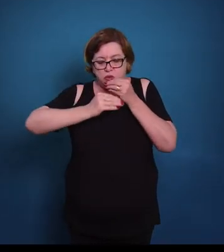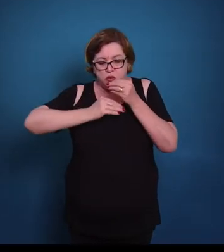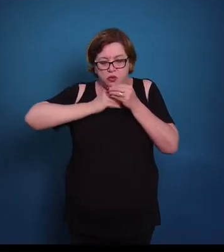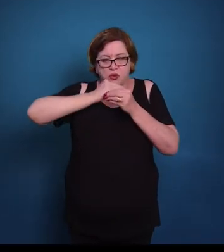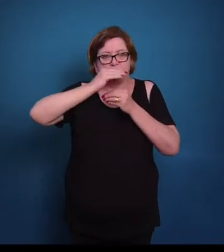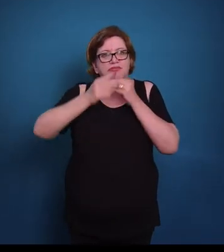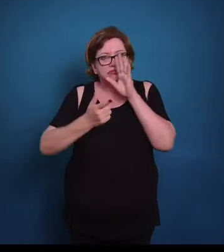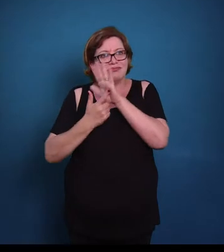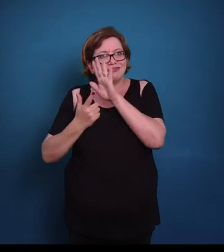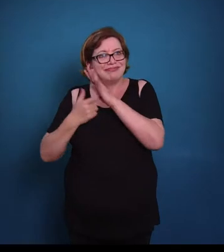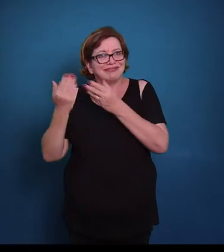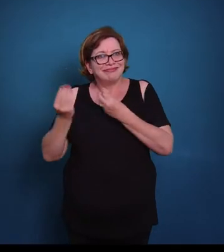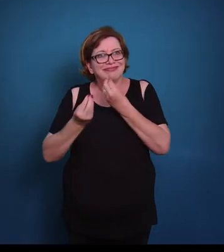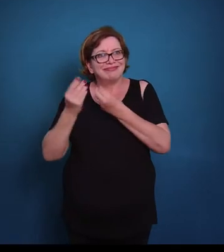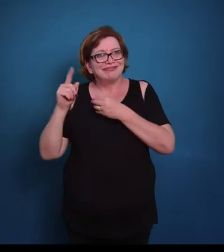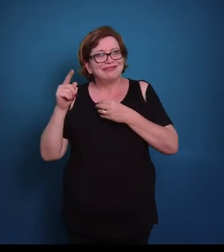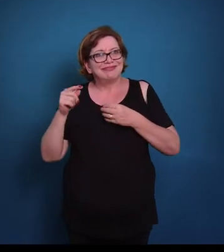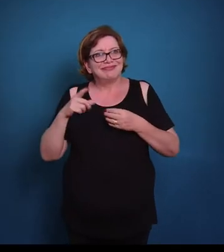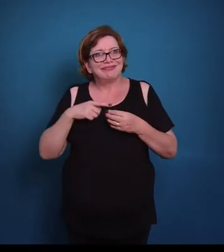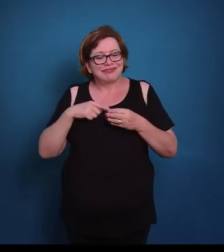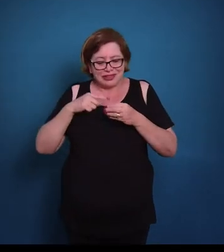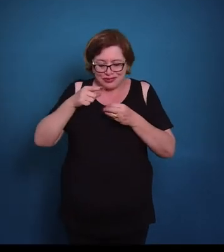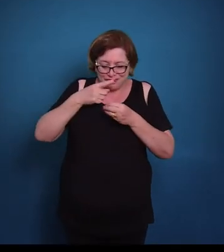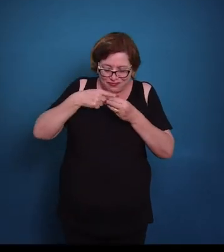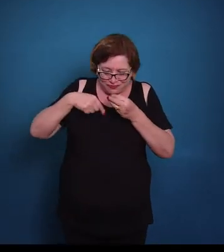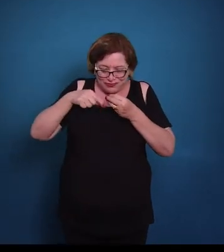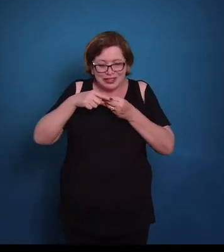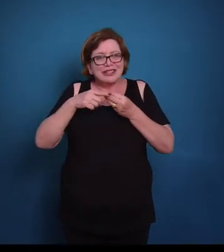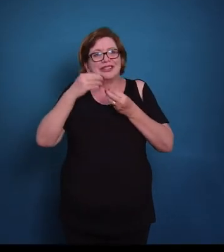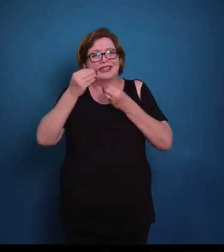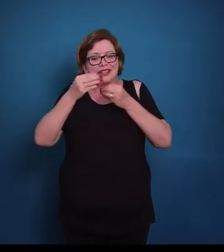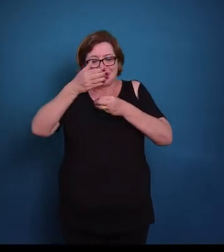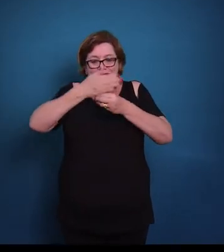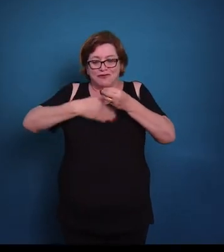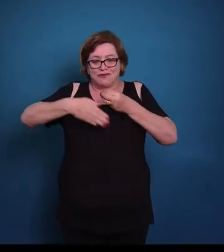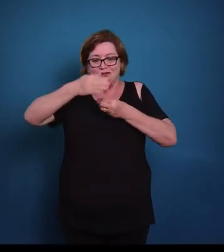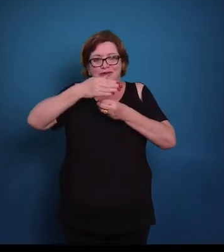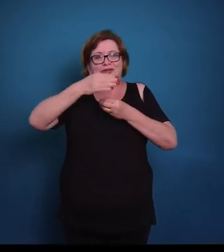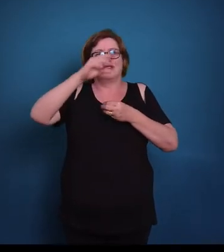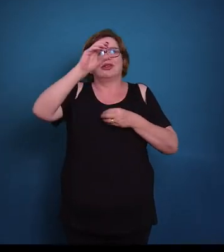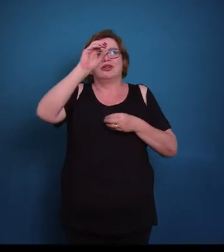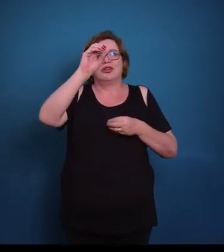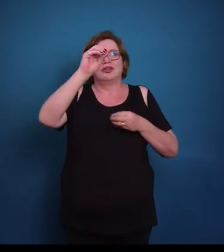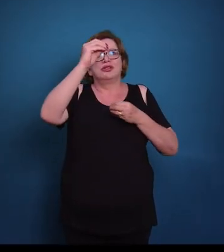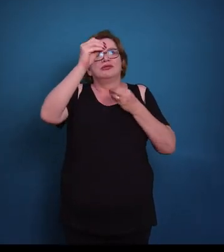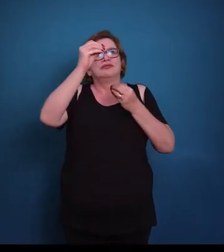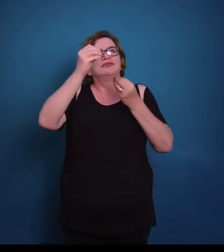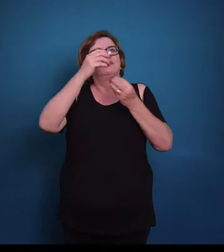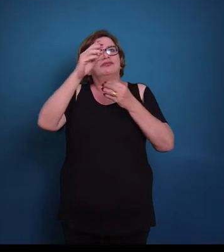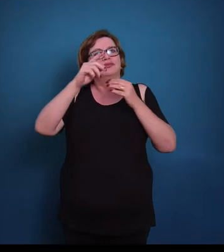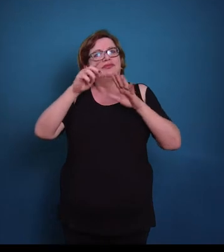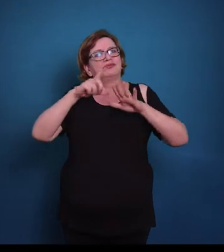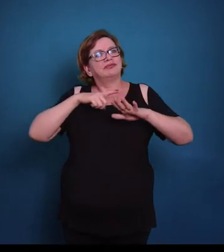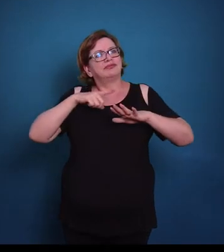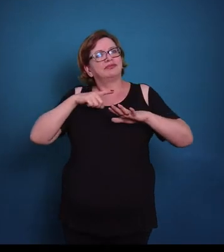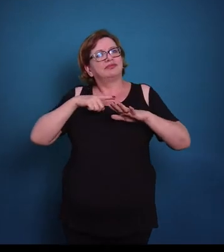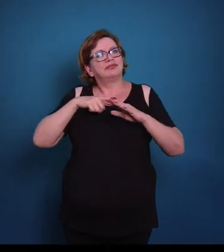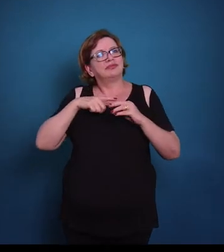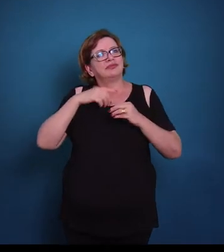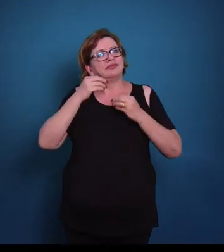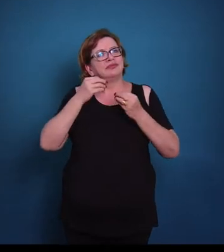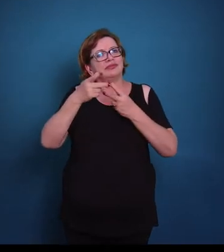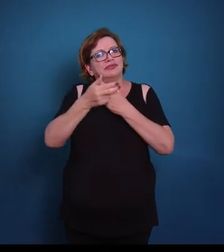esquema que demonstra isso. Aqui nós temos a matriz óssea, os osteócitos e em volta dela, formando esse tapete, nós temos os